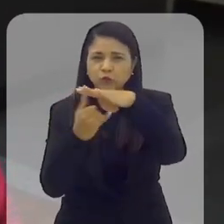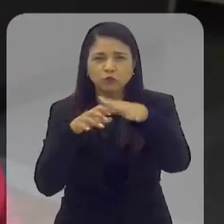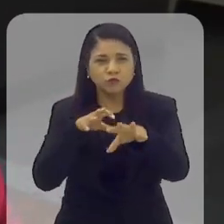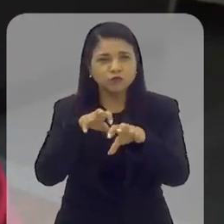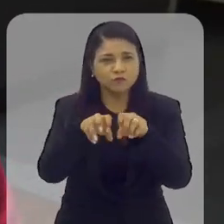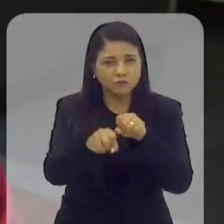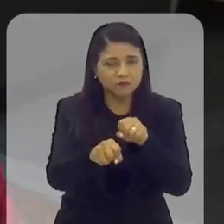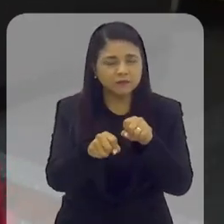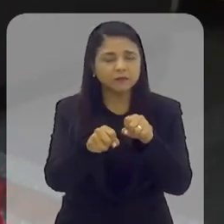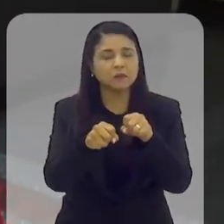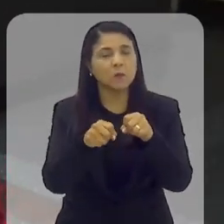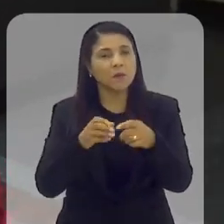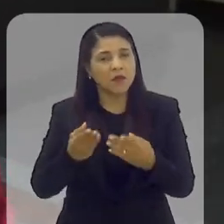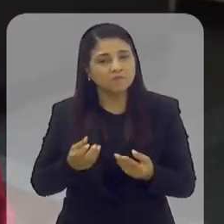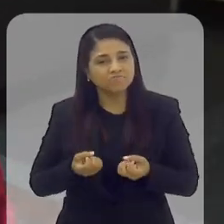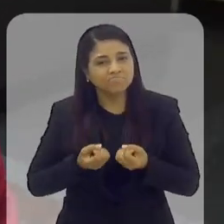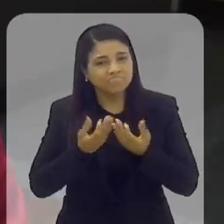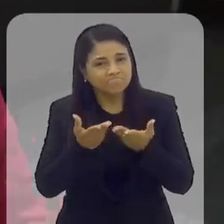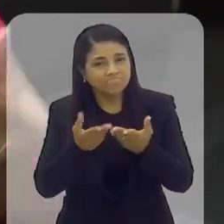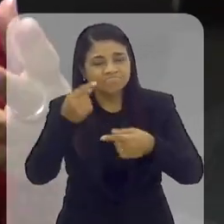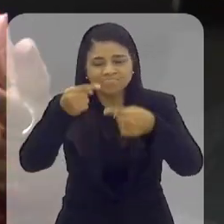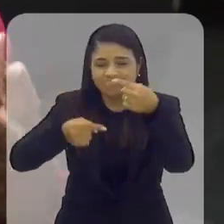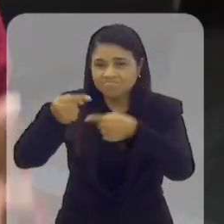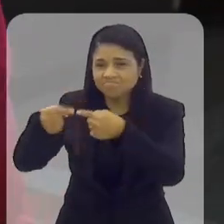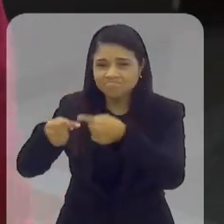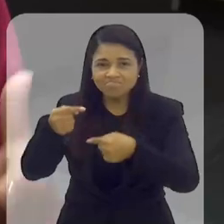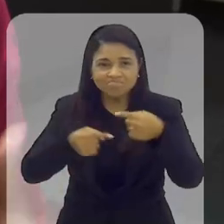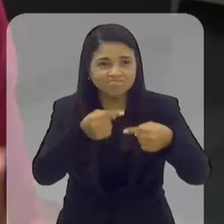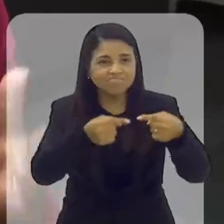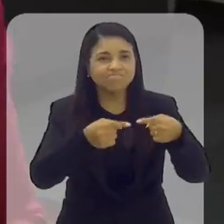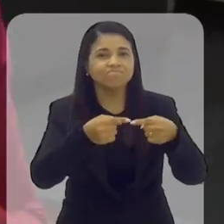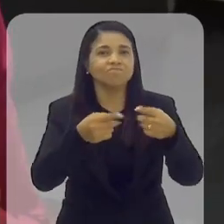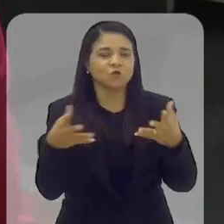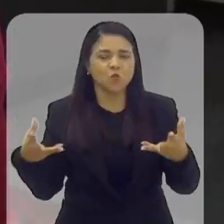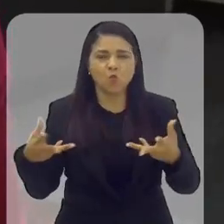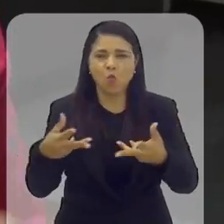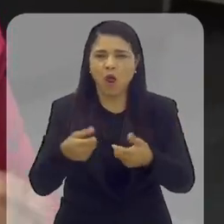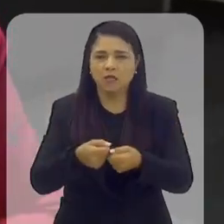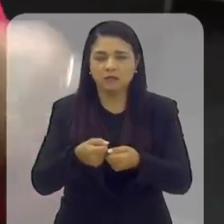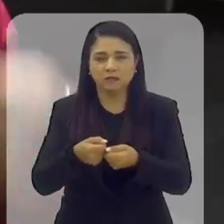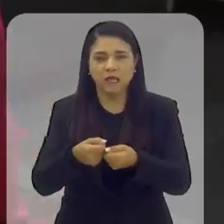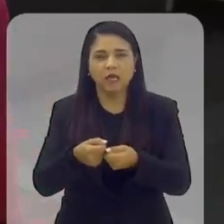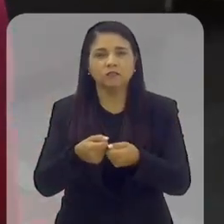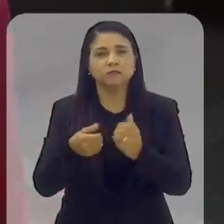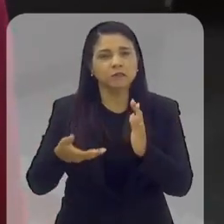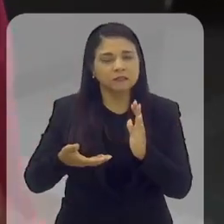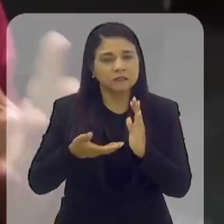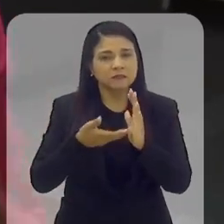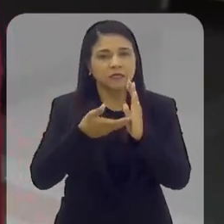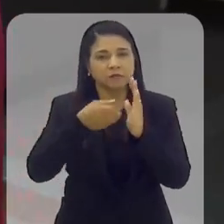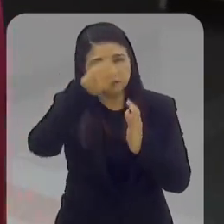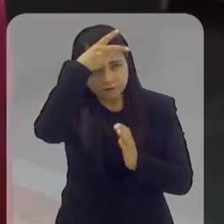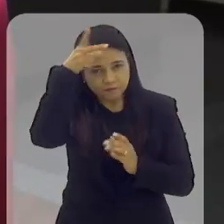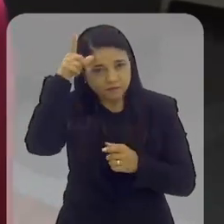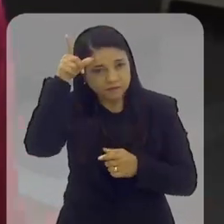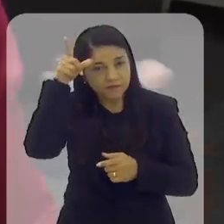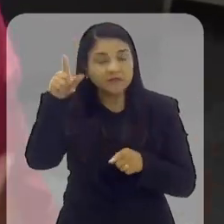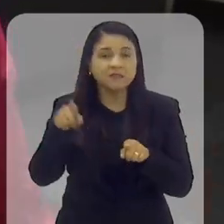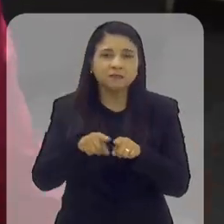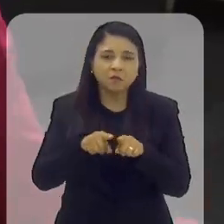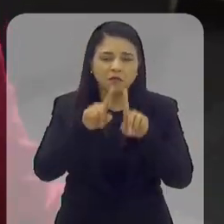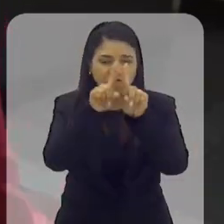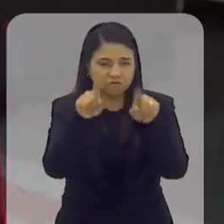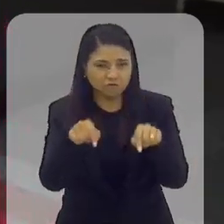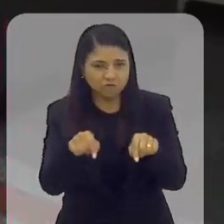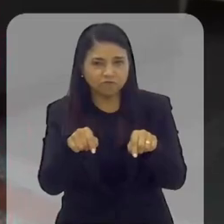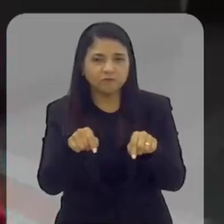institutos de formação, para que a gente possa estar levando uma discussão, um debate de qualidade, uma formação de qualidade para as câmaras municipais